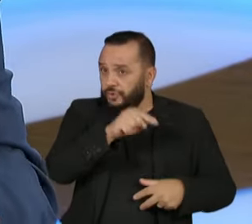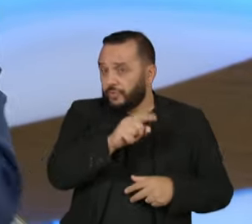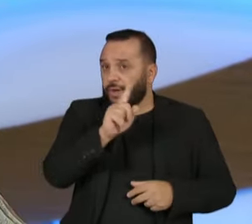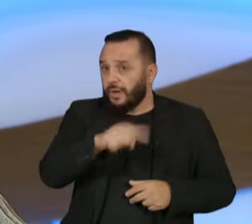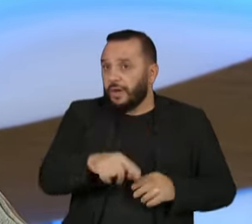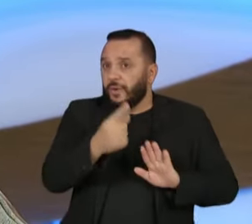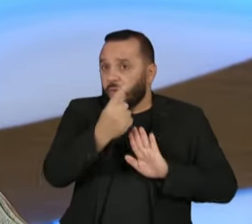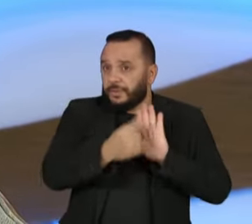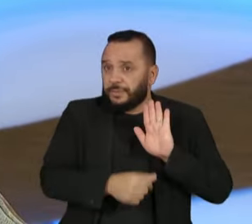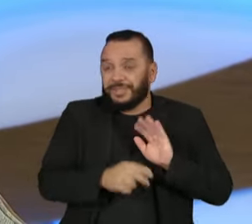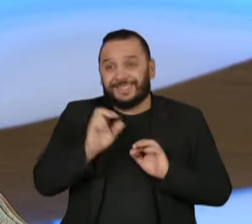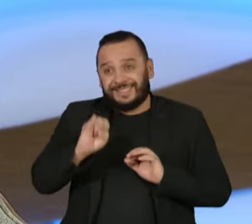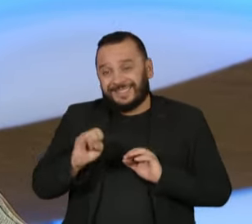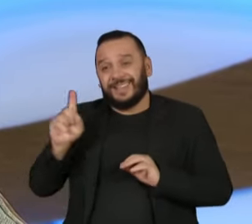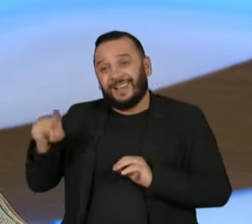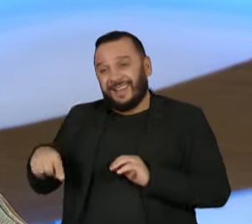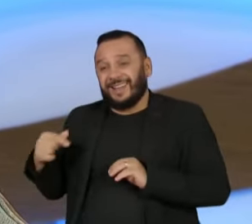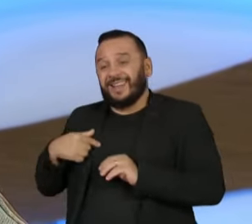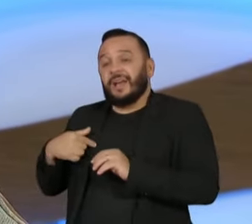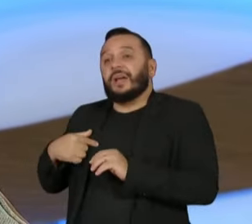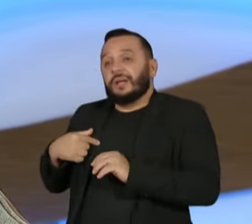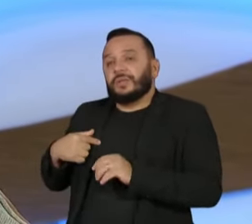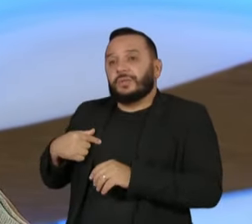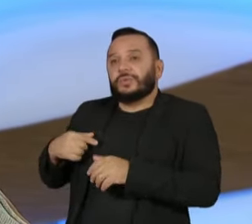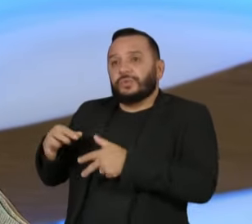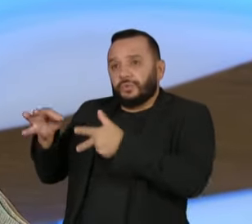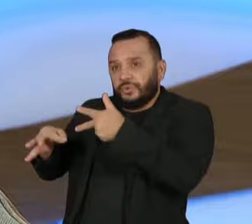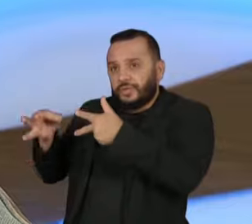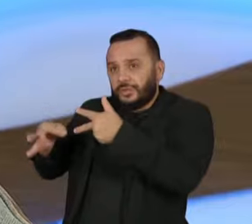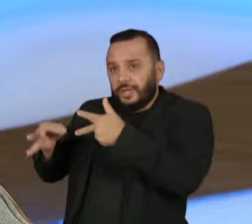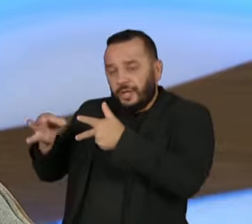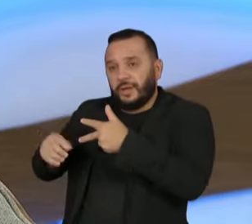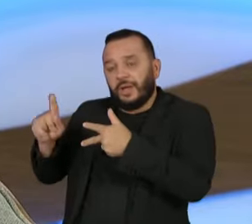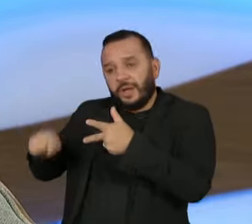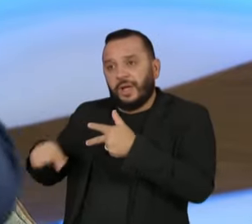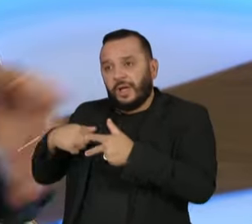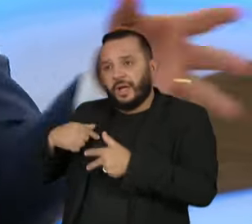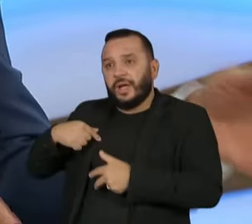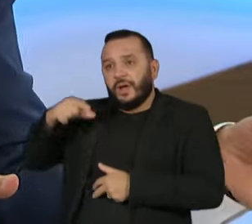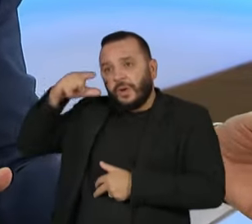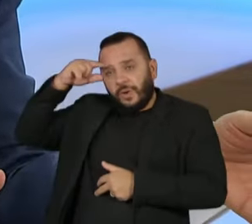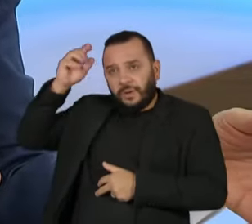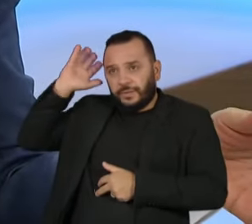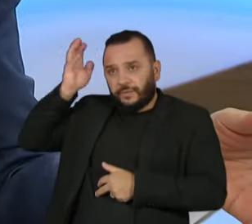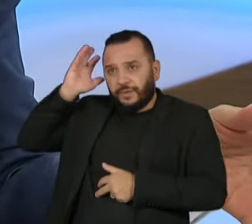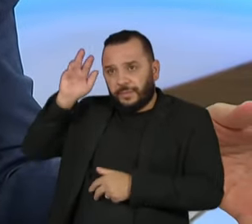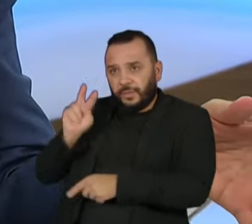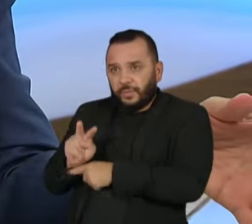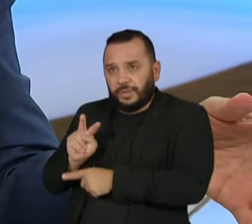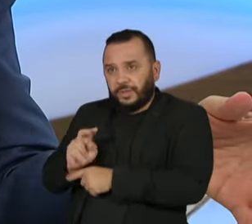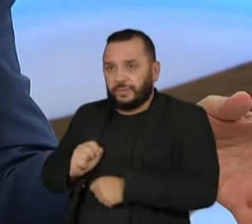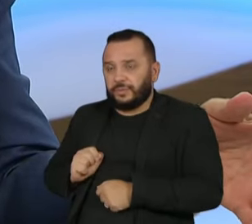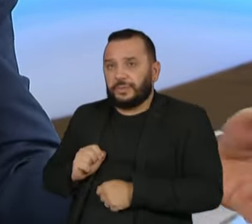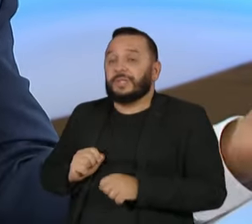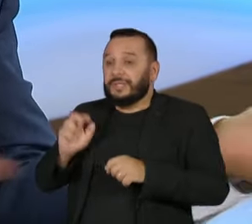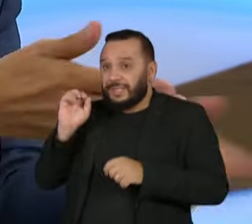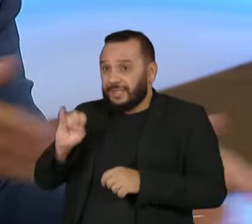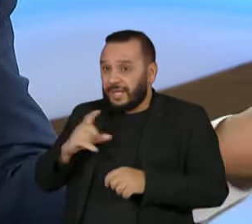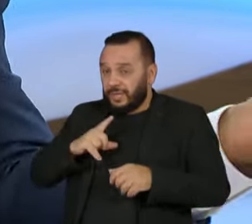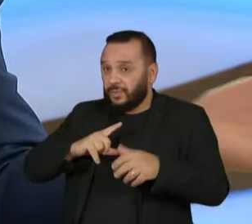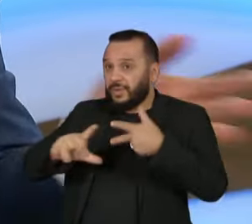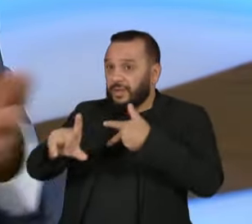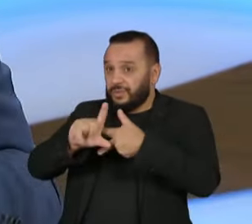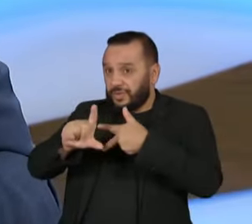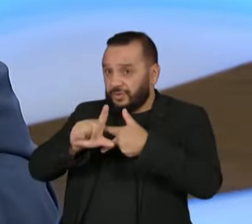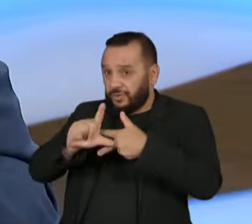orçamento, se fosse o judiciário, era a ministra Rosa Weber que estava cuidando. Se fosse do orçamento do legislativo, era